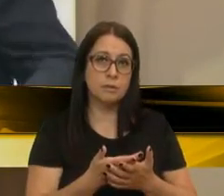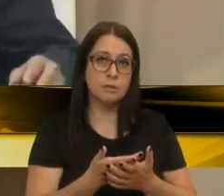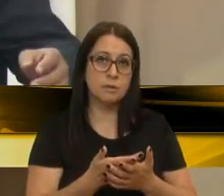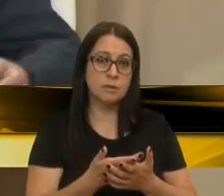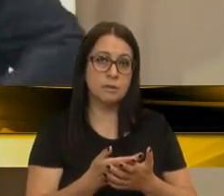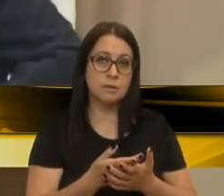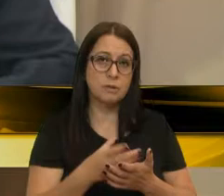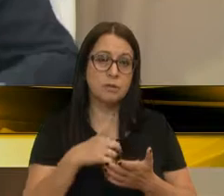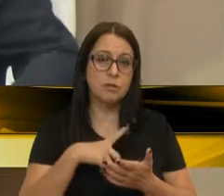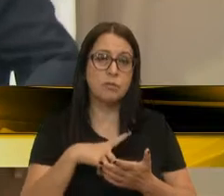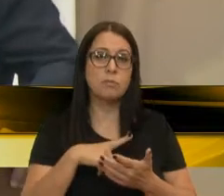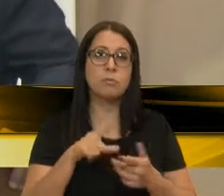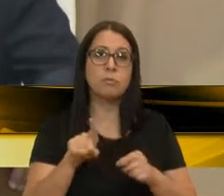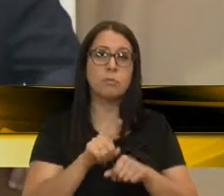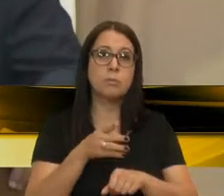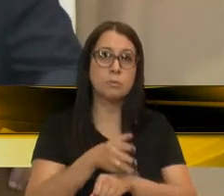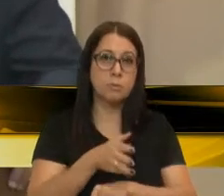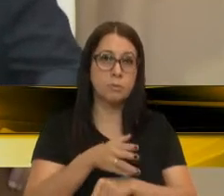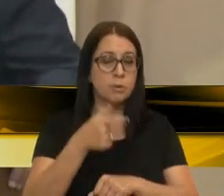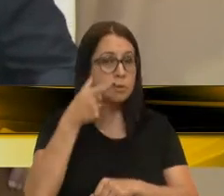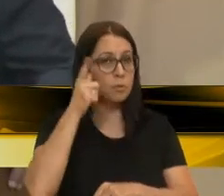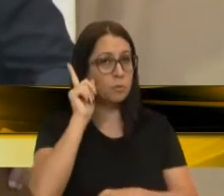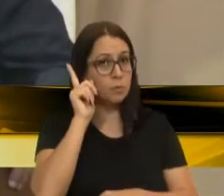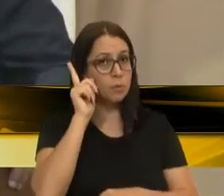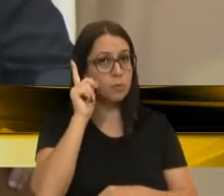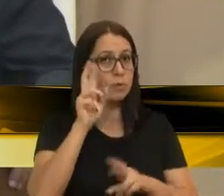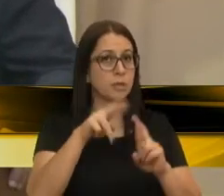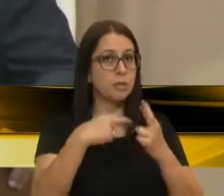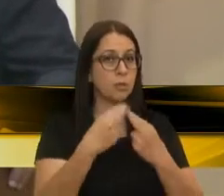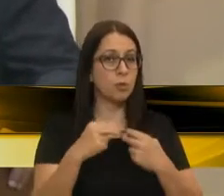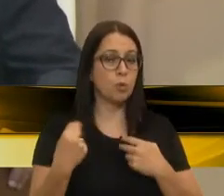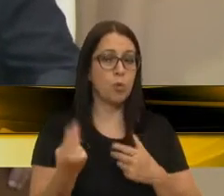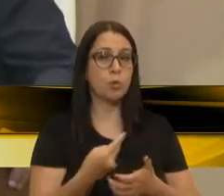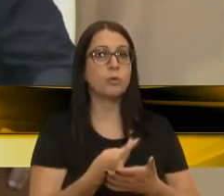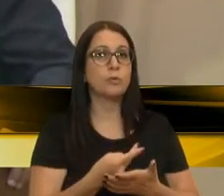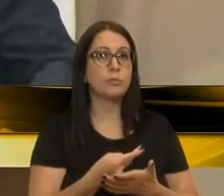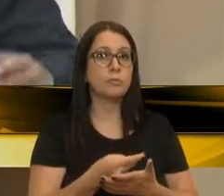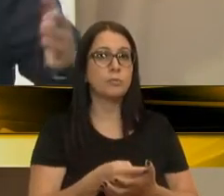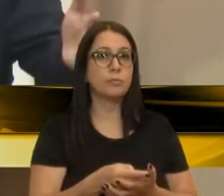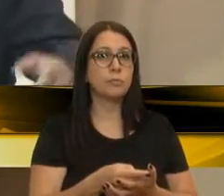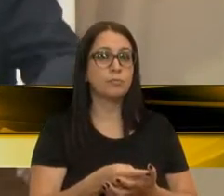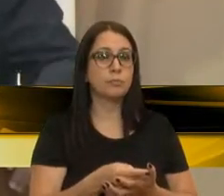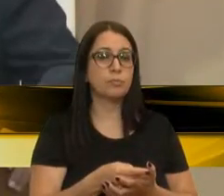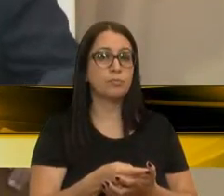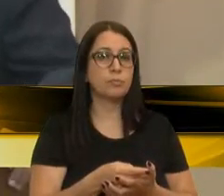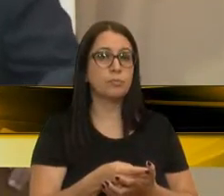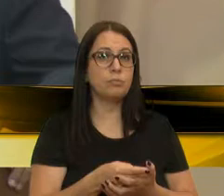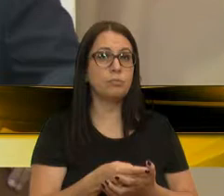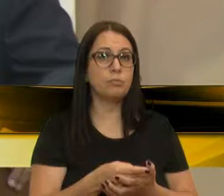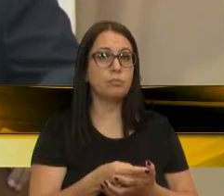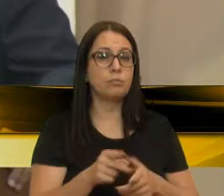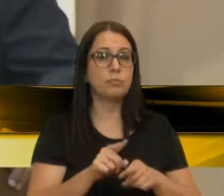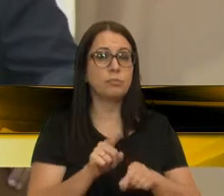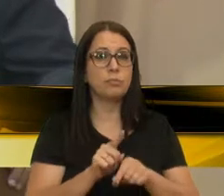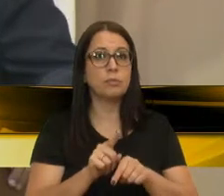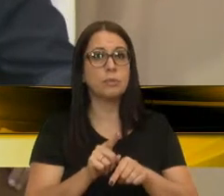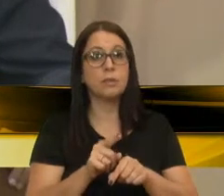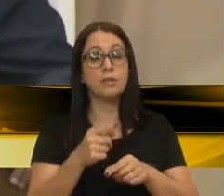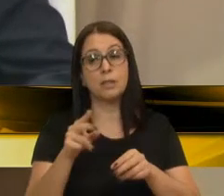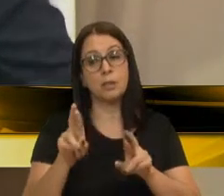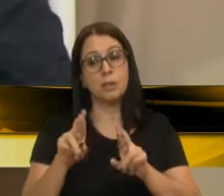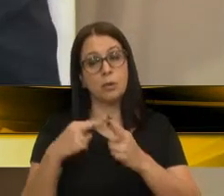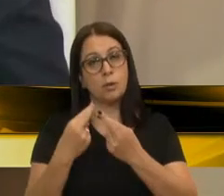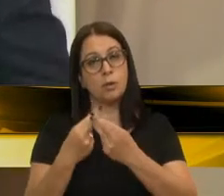nós tivemos também, participei ontem, tinha reunião nossa, onde faço parte da reunião da Segurança,